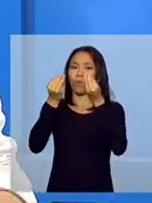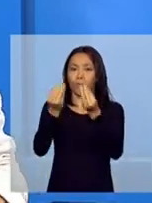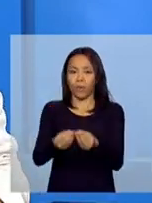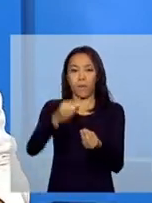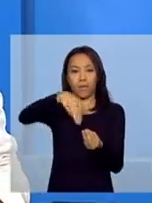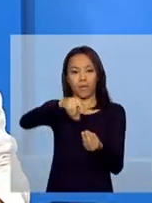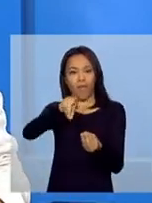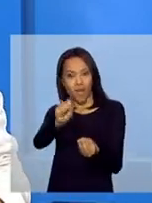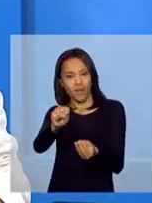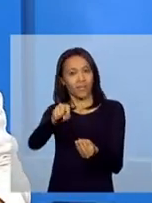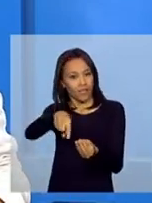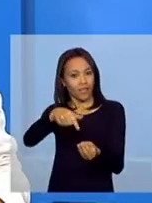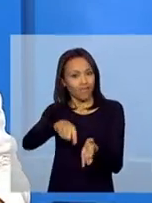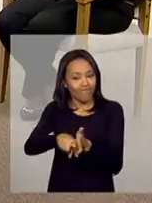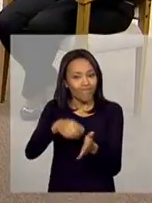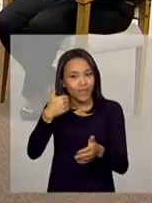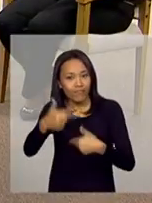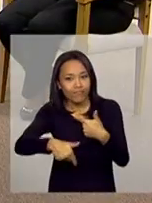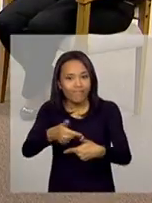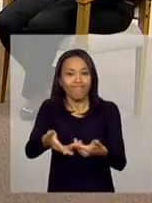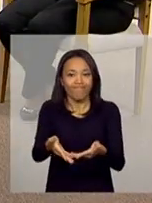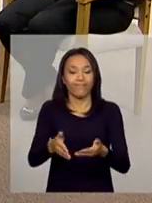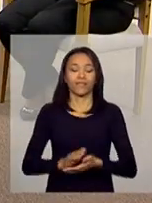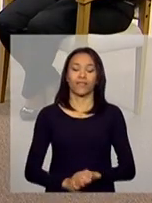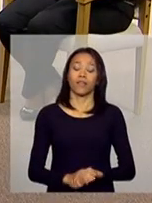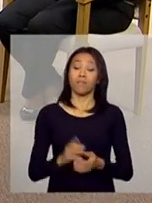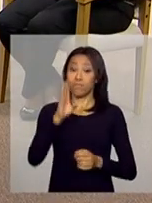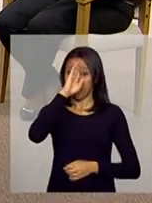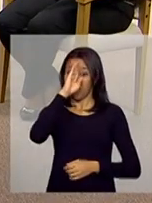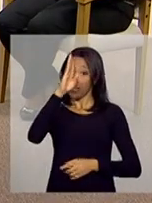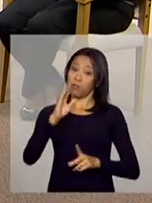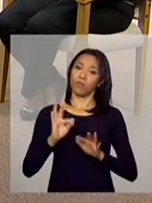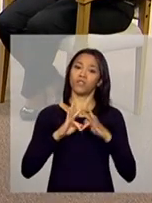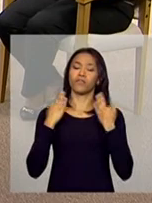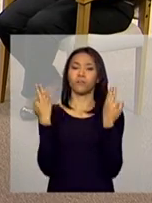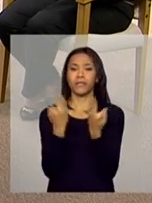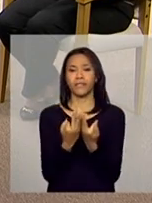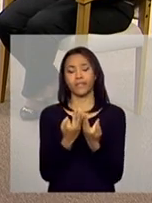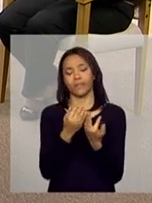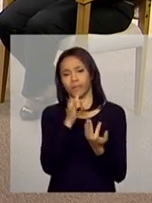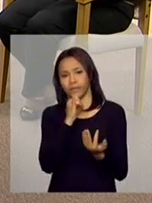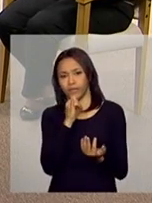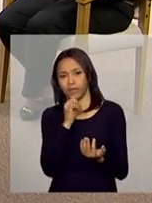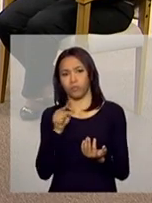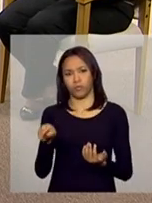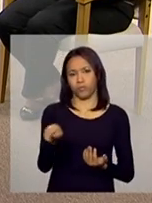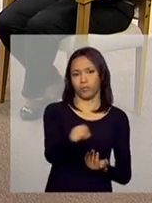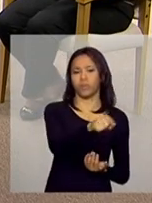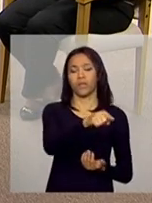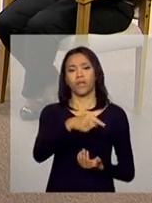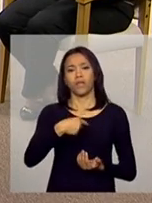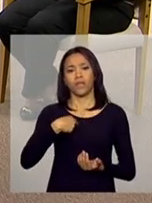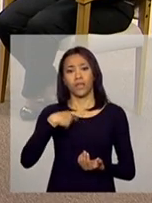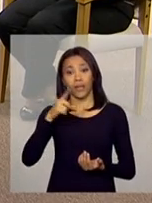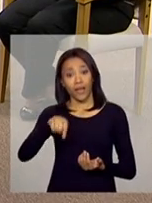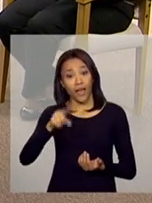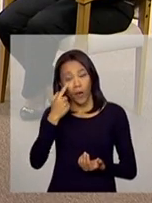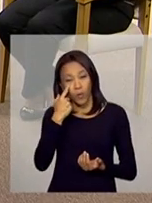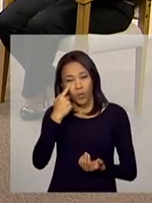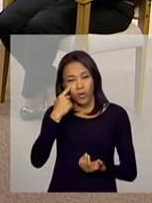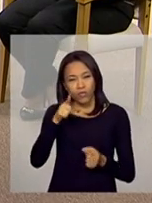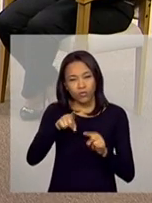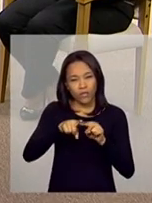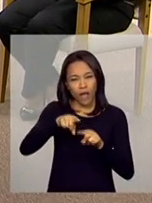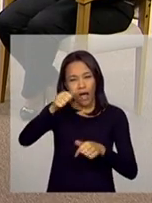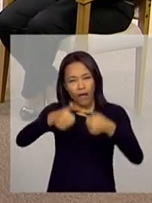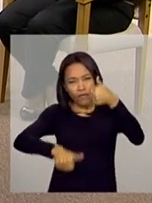e sendo trabalhado. E principalmente, né, para aquelas famílias que estão descumprindo muitas vezes condicionalidades, porque isso é um termômetro, né, de que